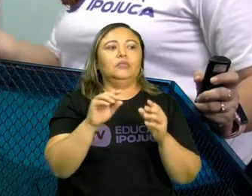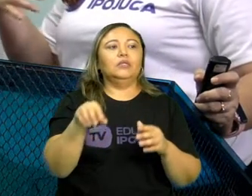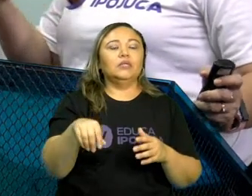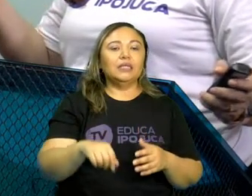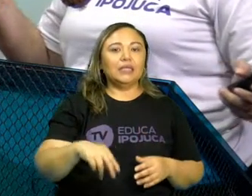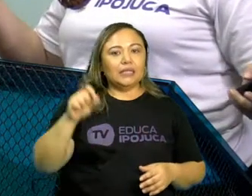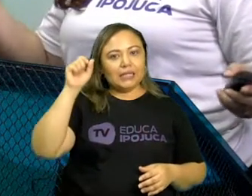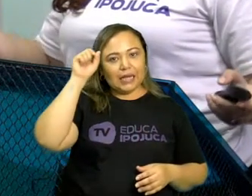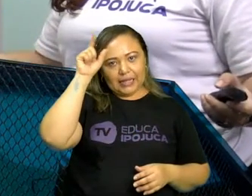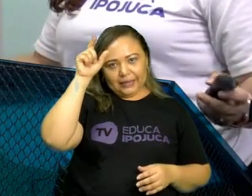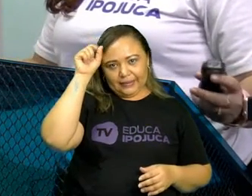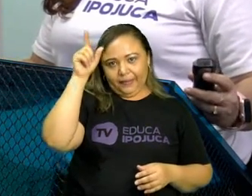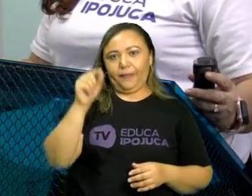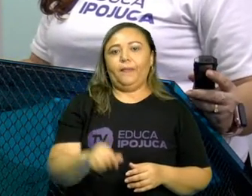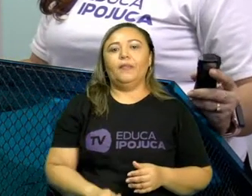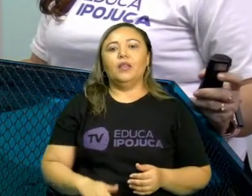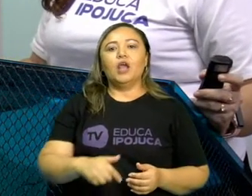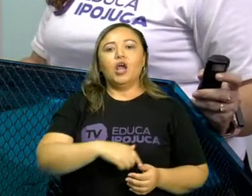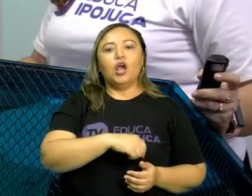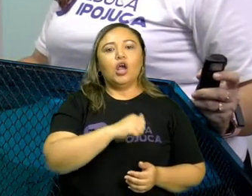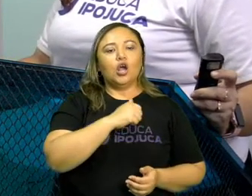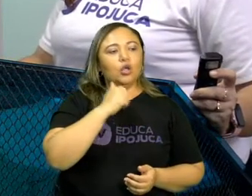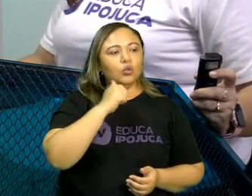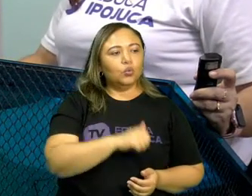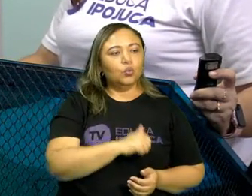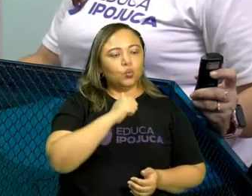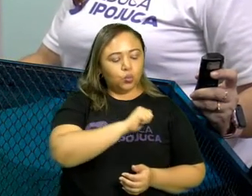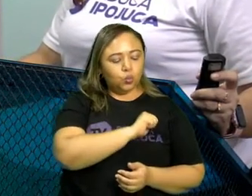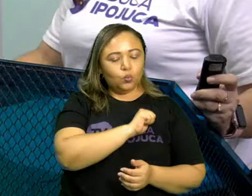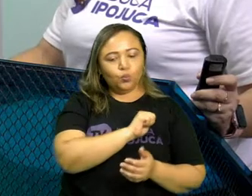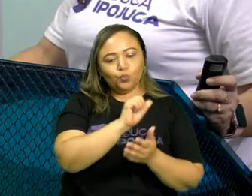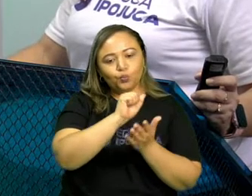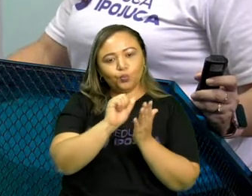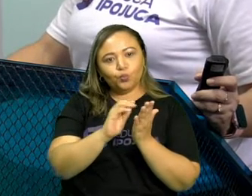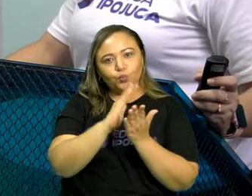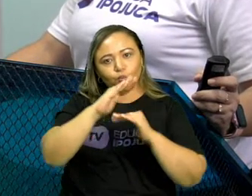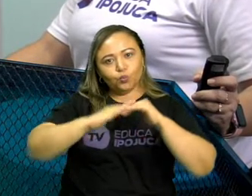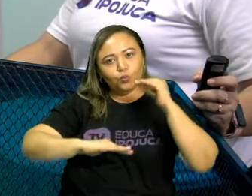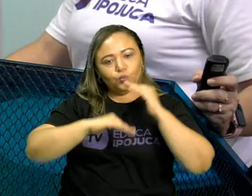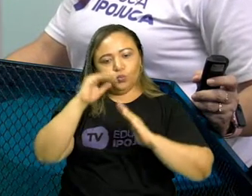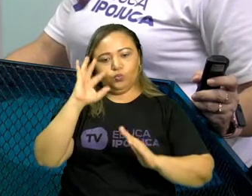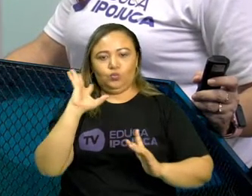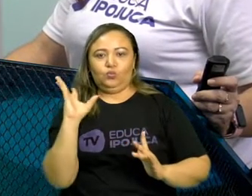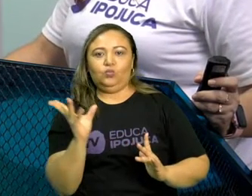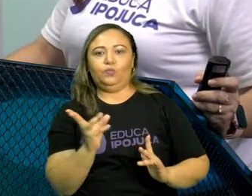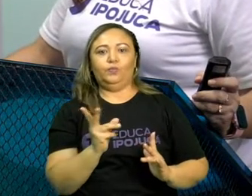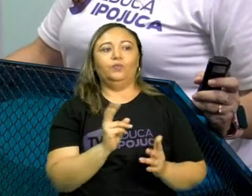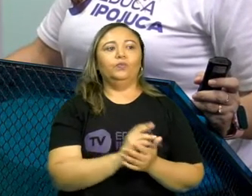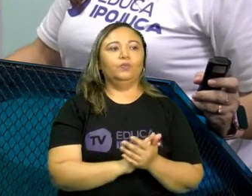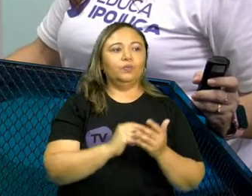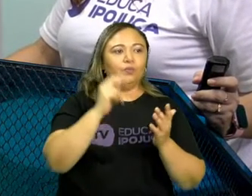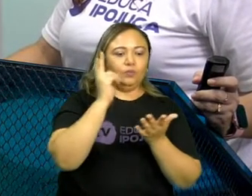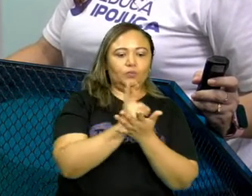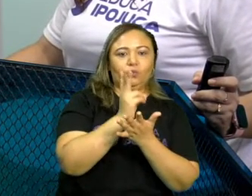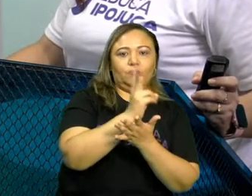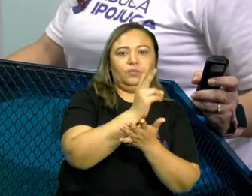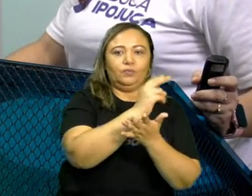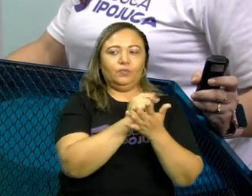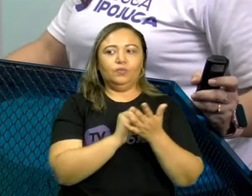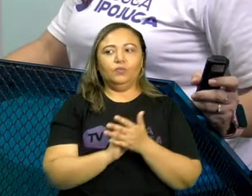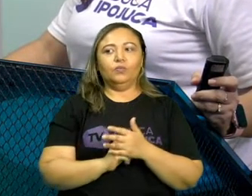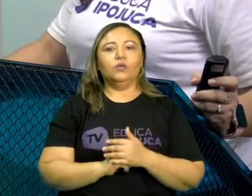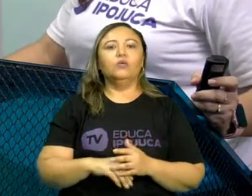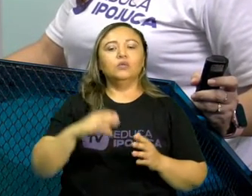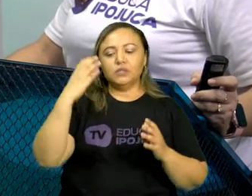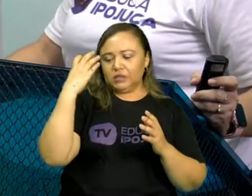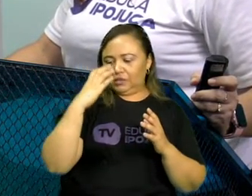e uma solução para aquela pesquisa. Então, continuando. Os cientistas montaram um